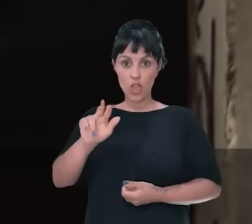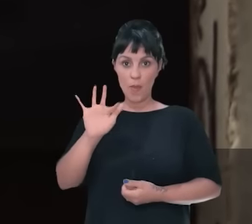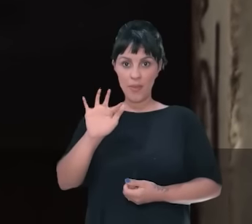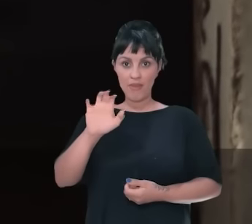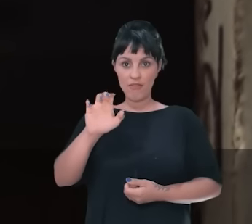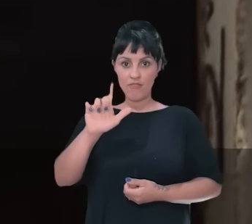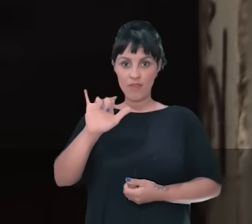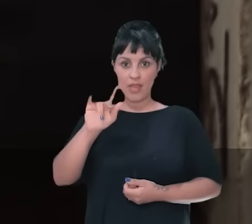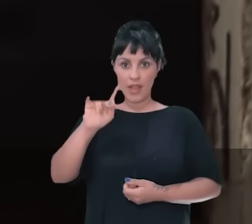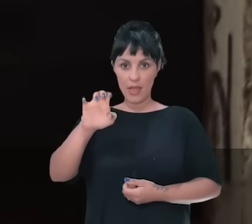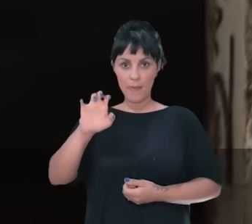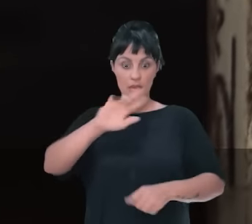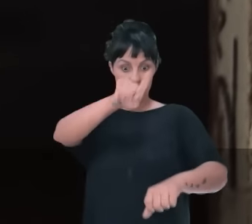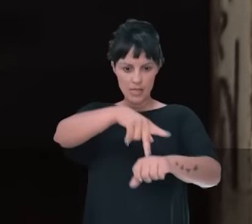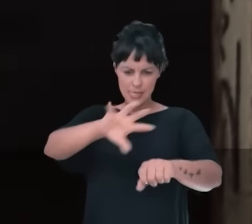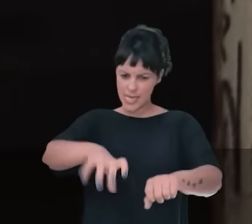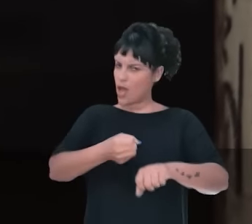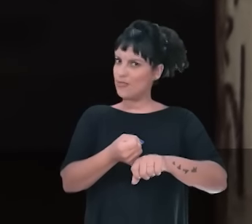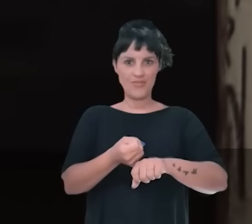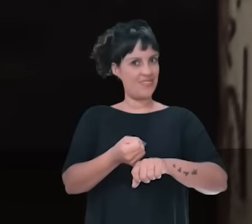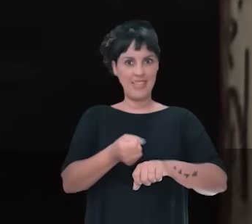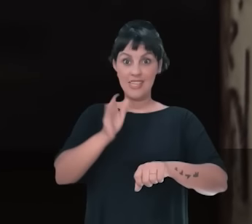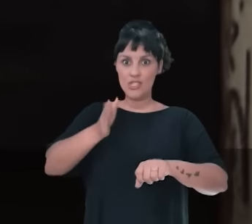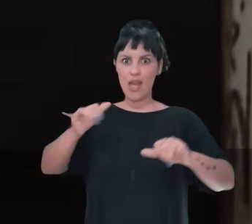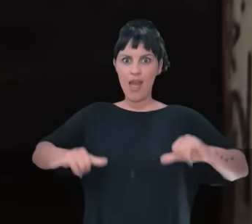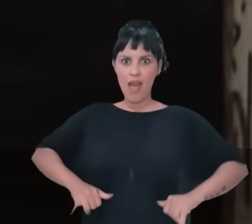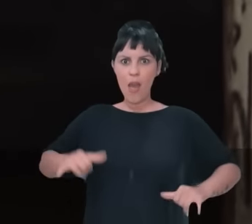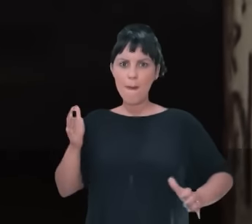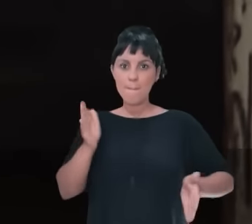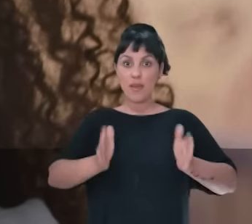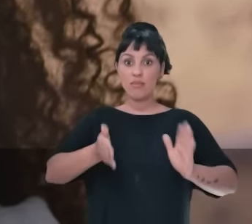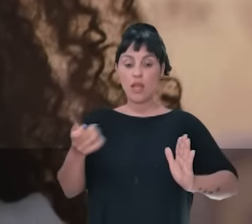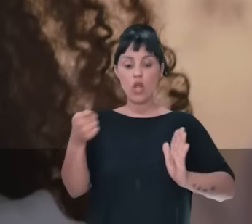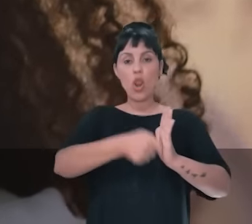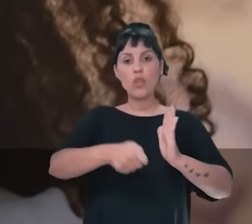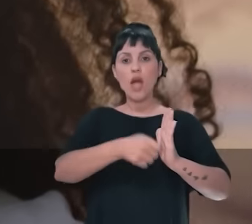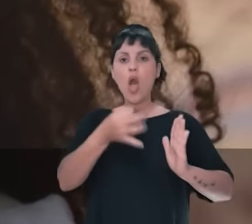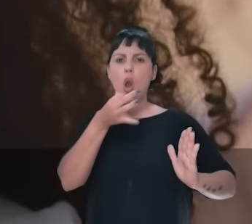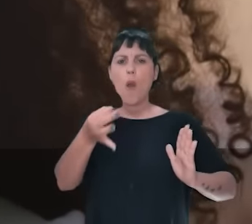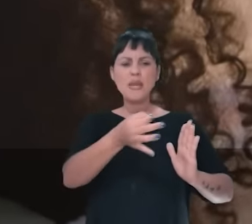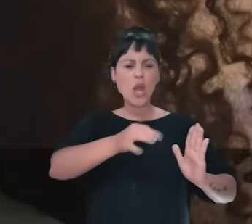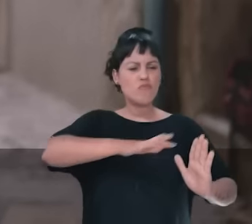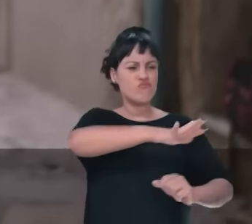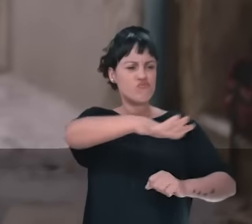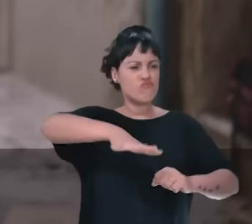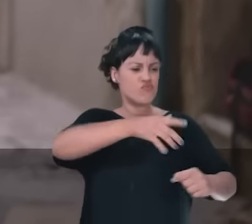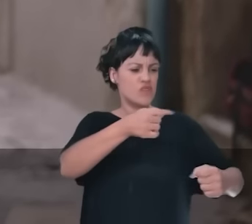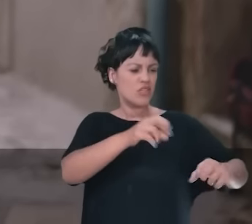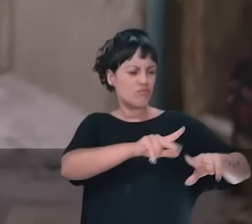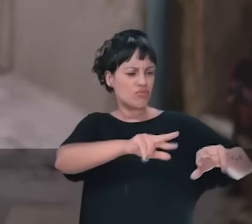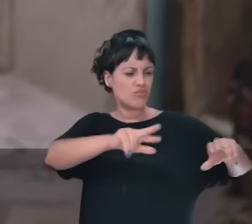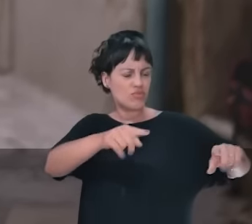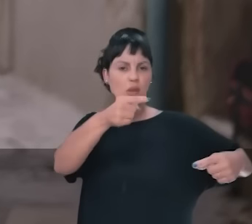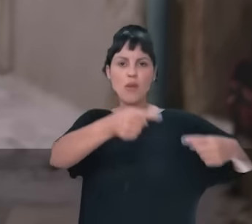Rigoni e não sou o salvador da pátria. Apanhei muito no mandato por lutar contra a polarização e a favor do diálogo.